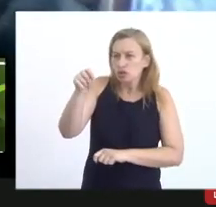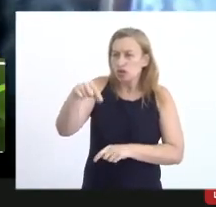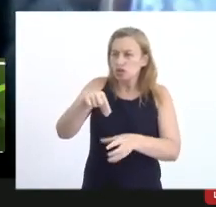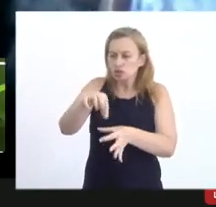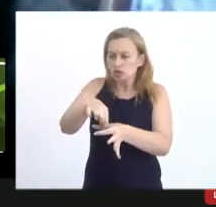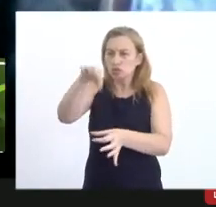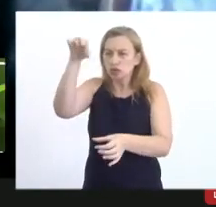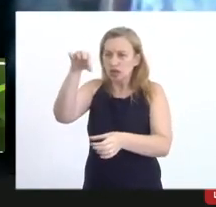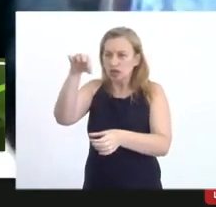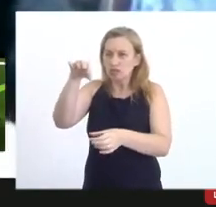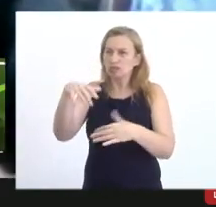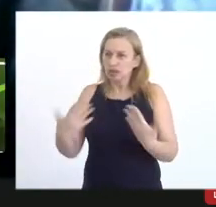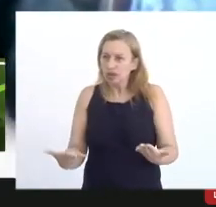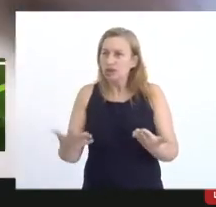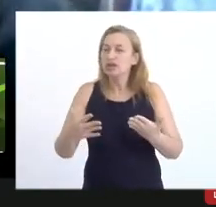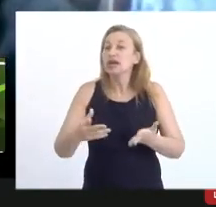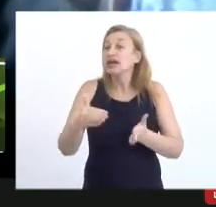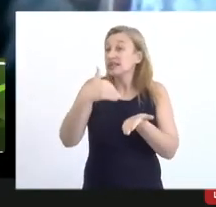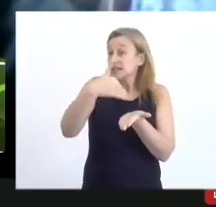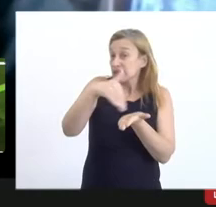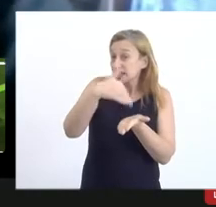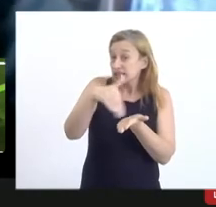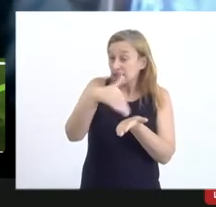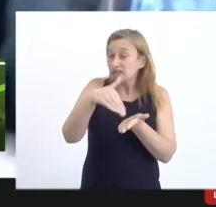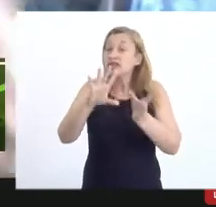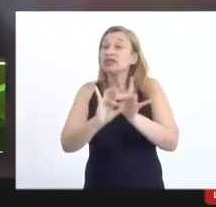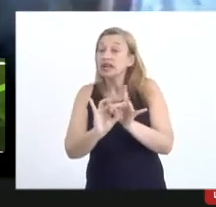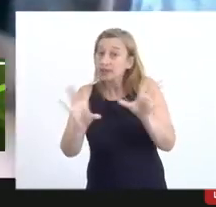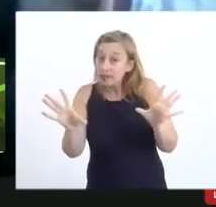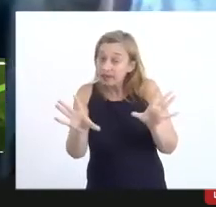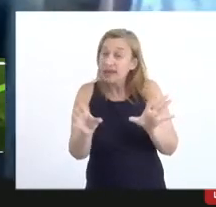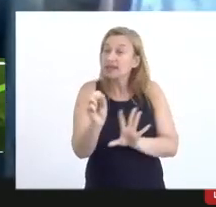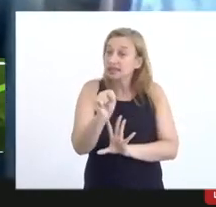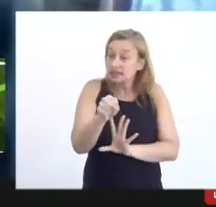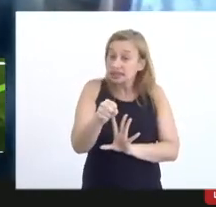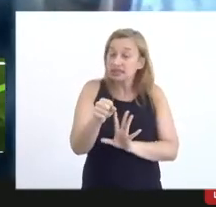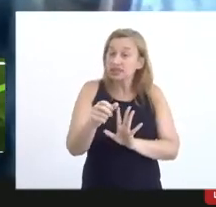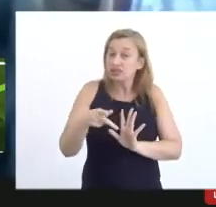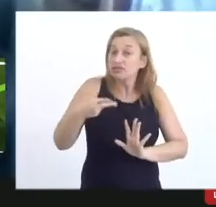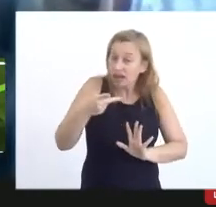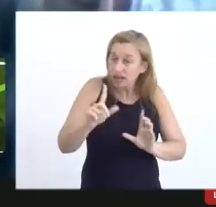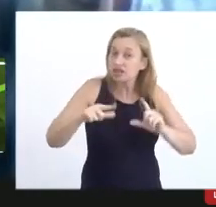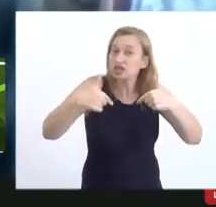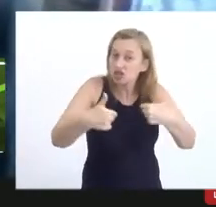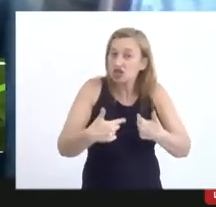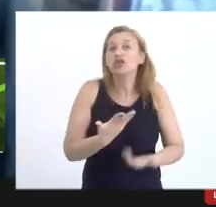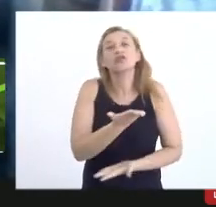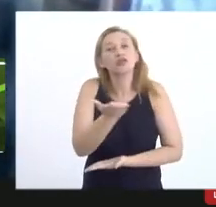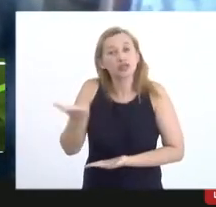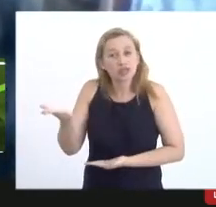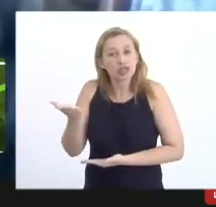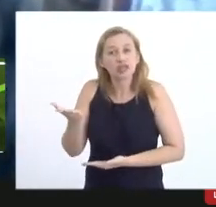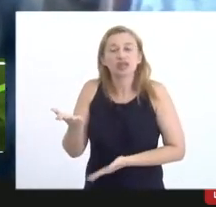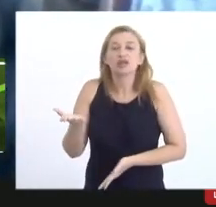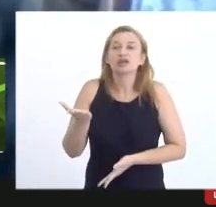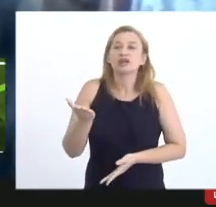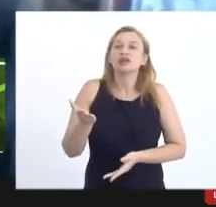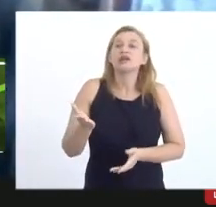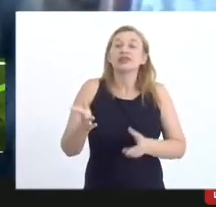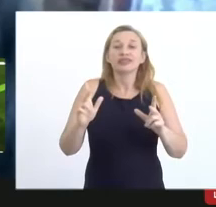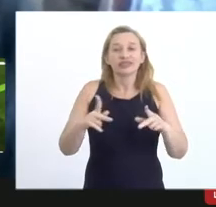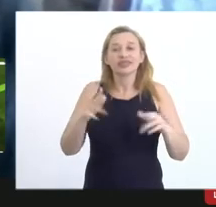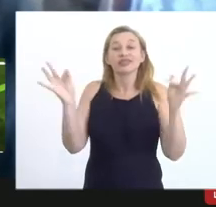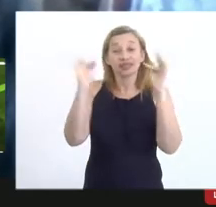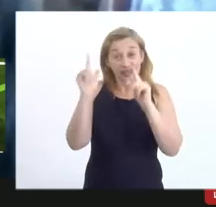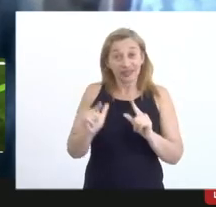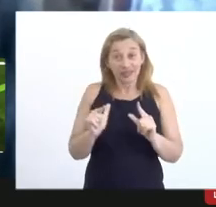até mencionar e a secretaria vai ter esta liberdade ela vai retroagir e vocês vão ficar contentes